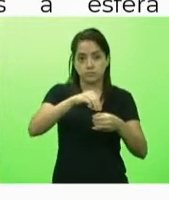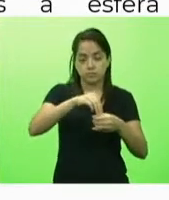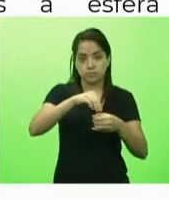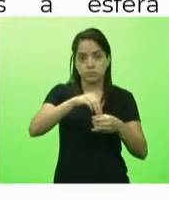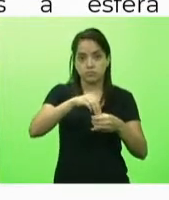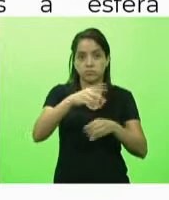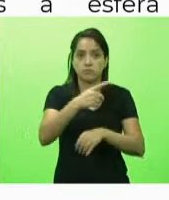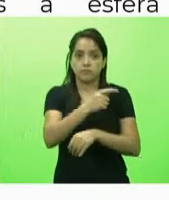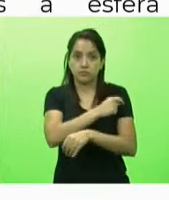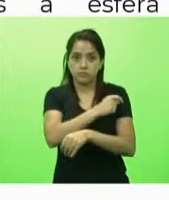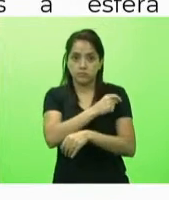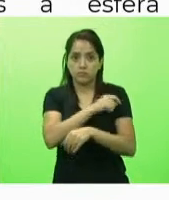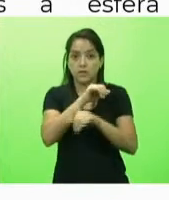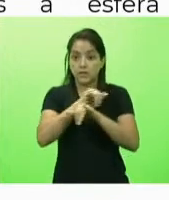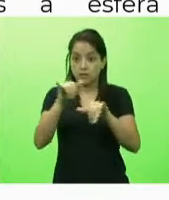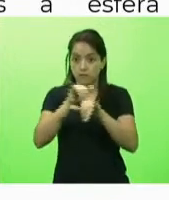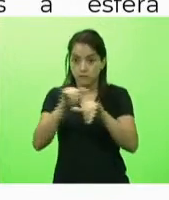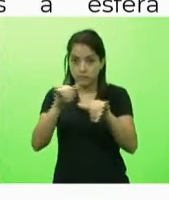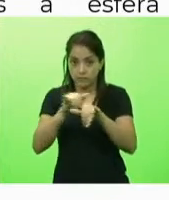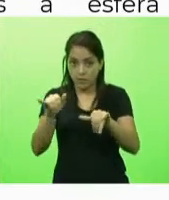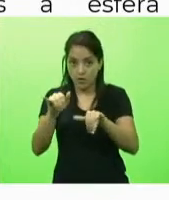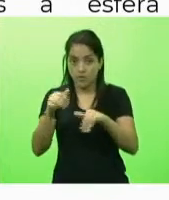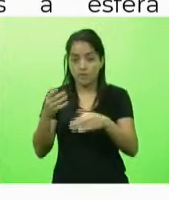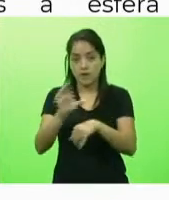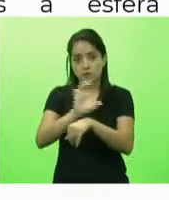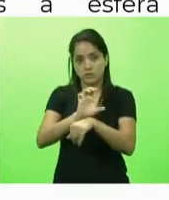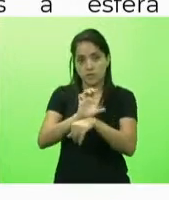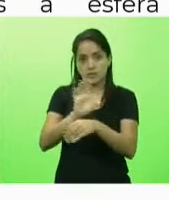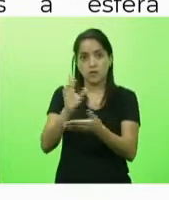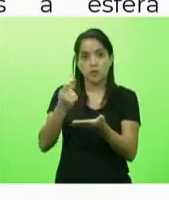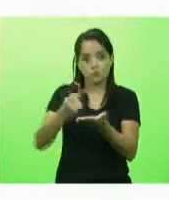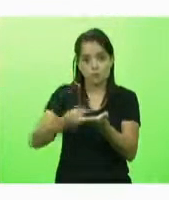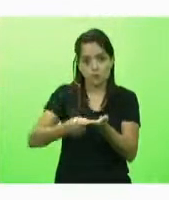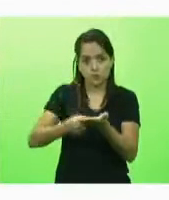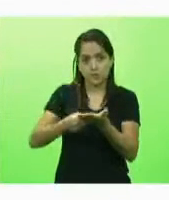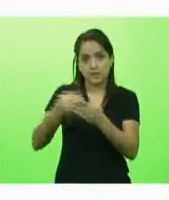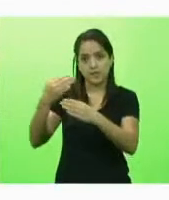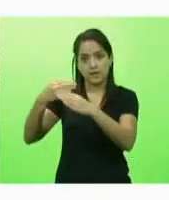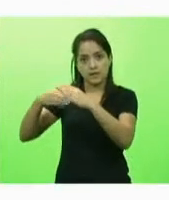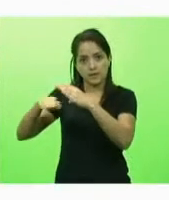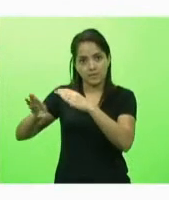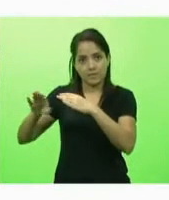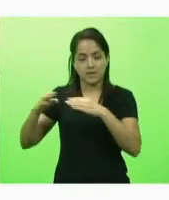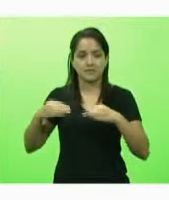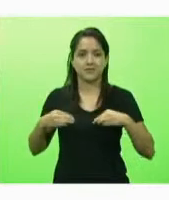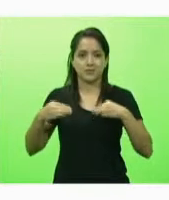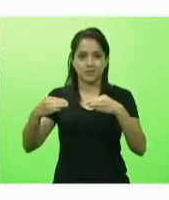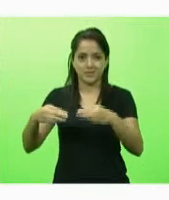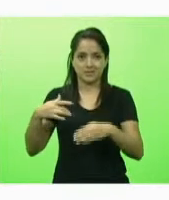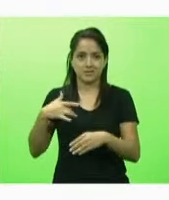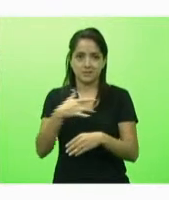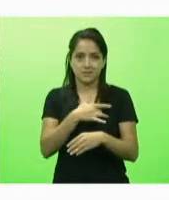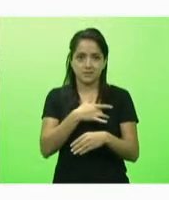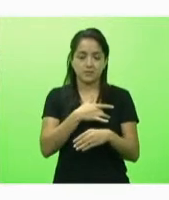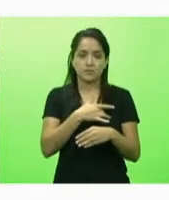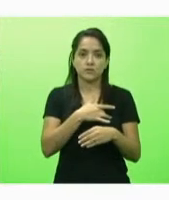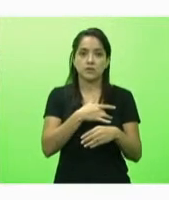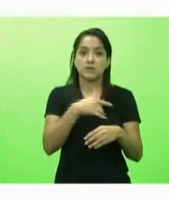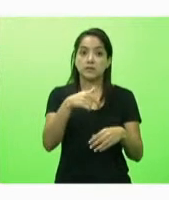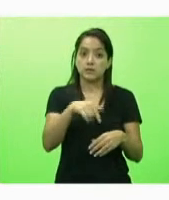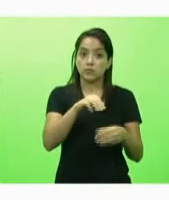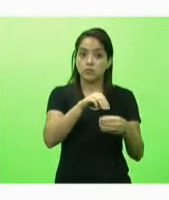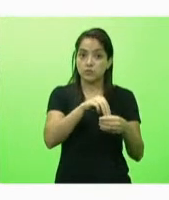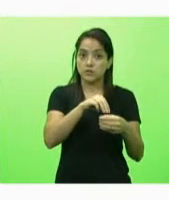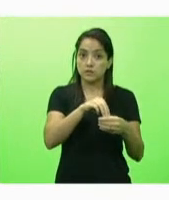aplicação informam o estado consolida e repassa ao ministério da saúde essas informações o município então tem toda a execução